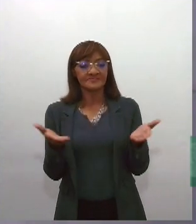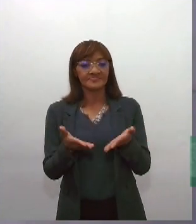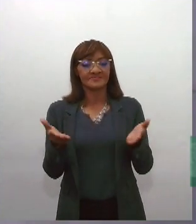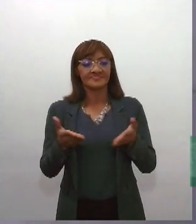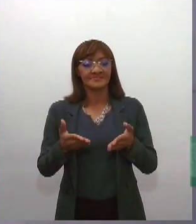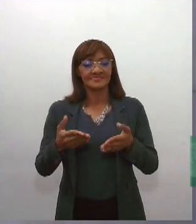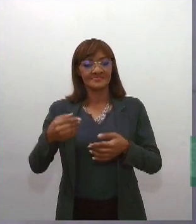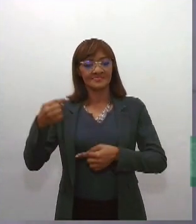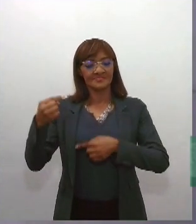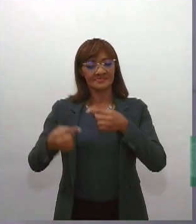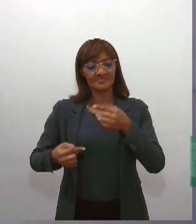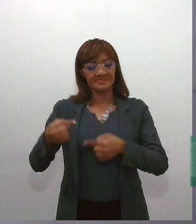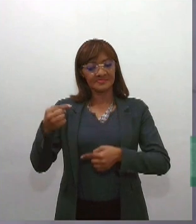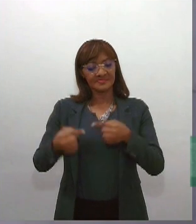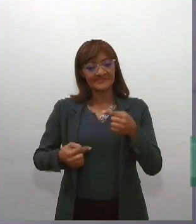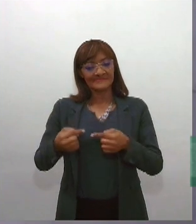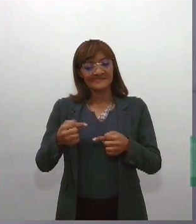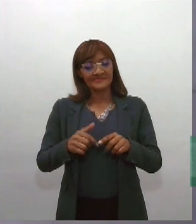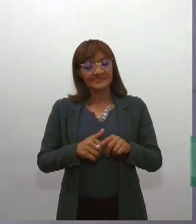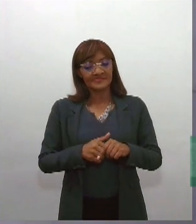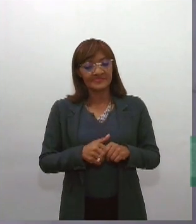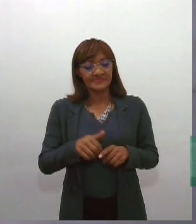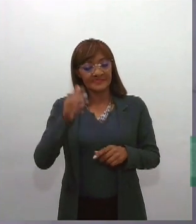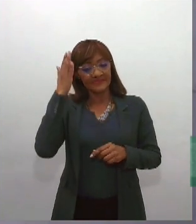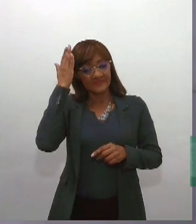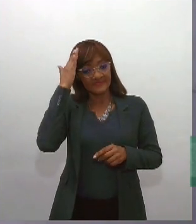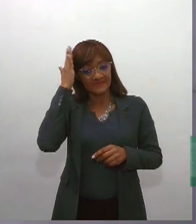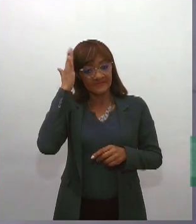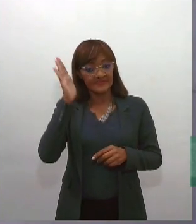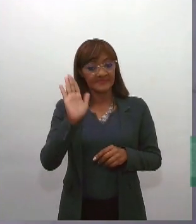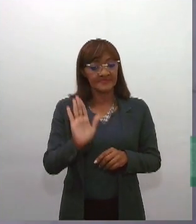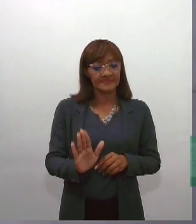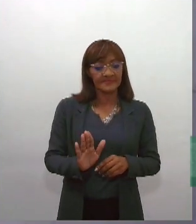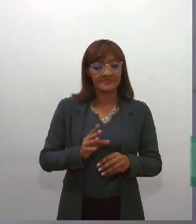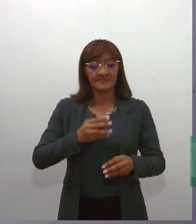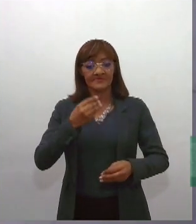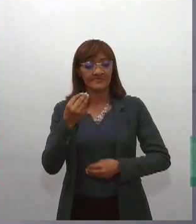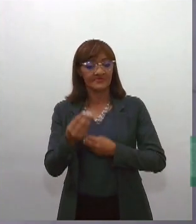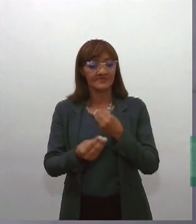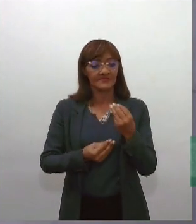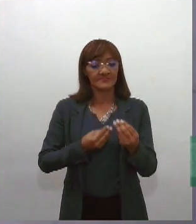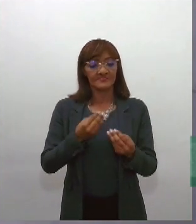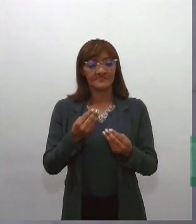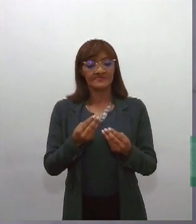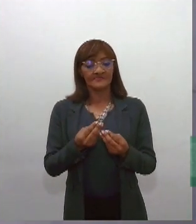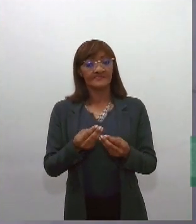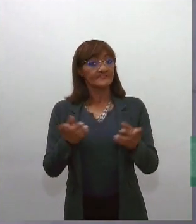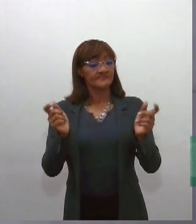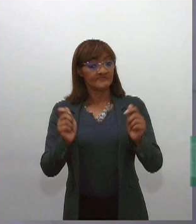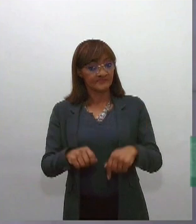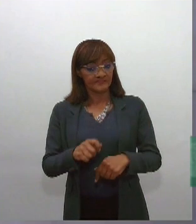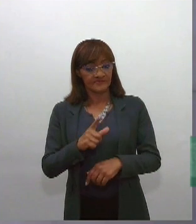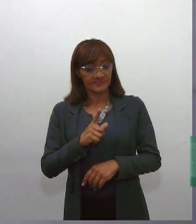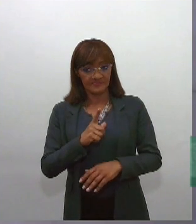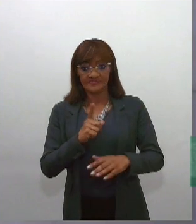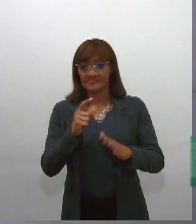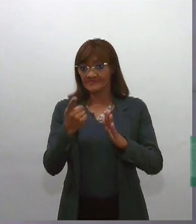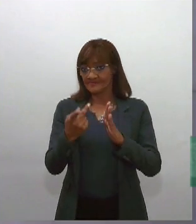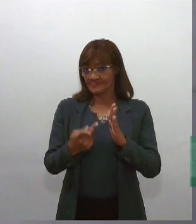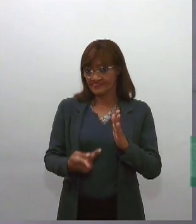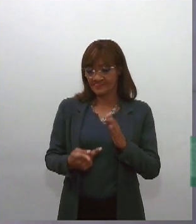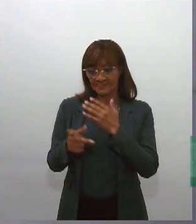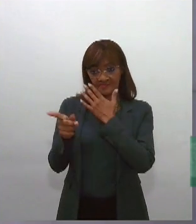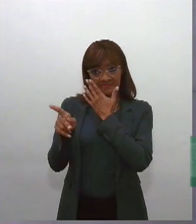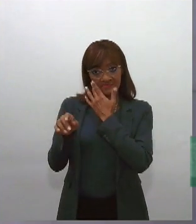hoje para entender um pouquinho melhor como é que essa PEC funciona e também sobre o momento dela, que é uma das